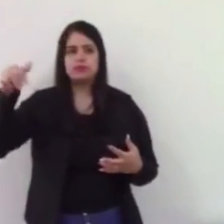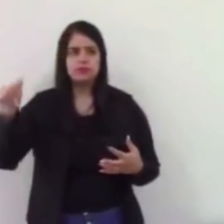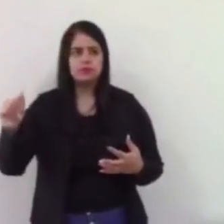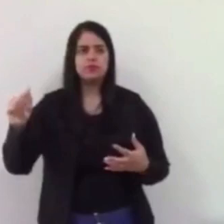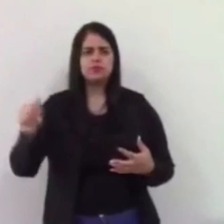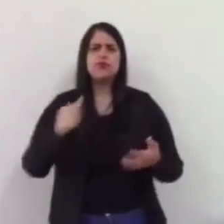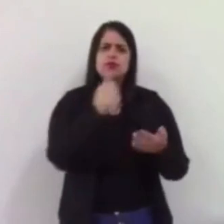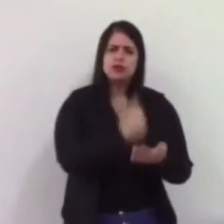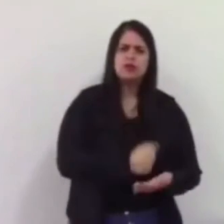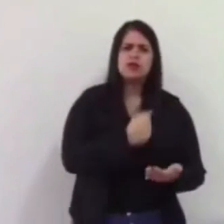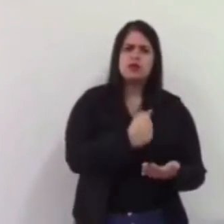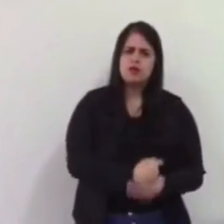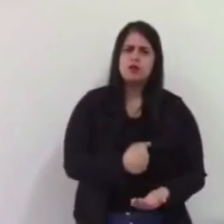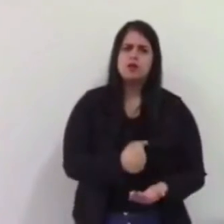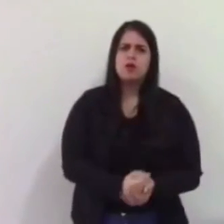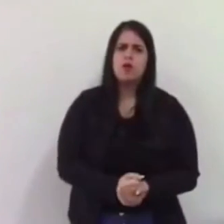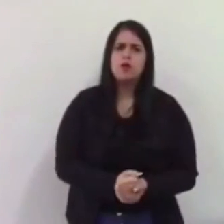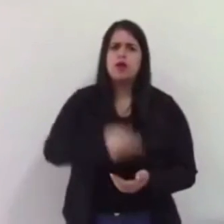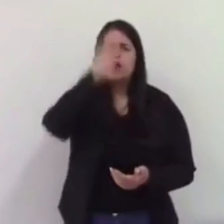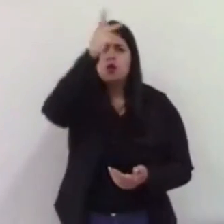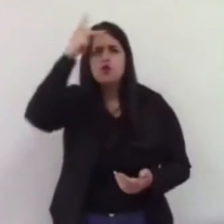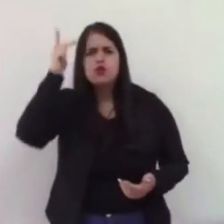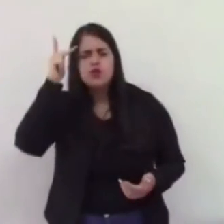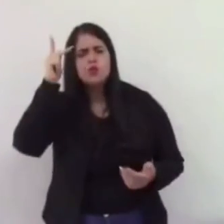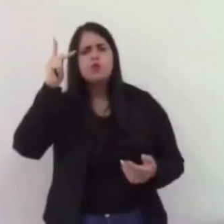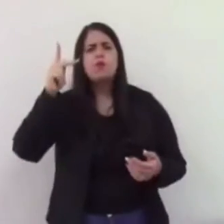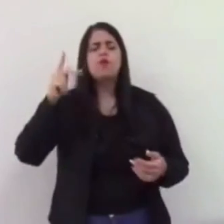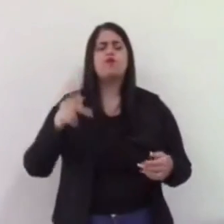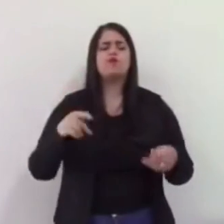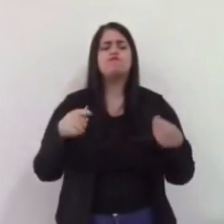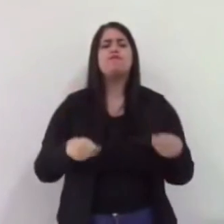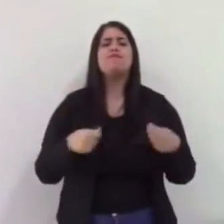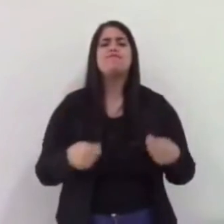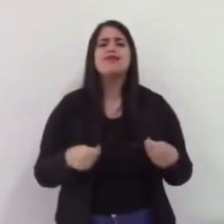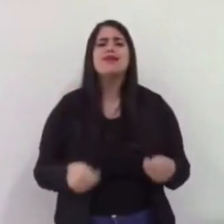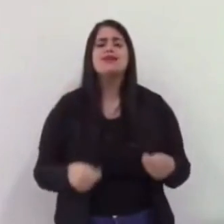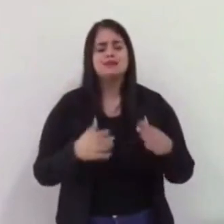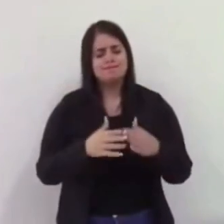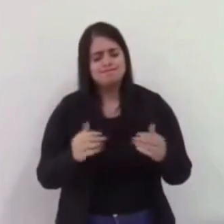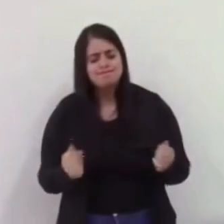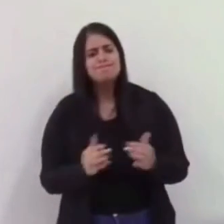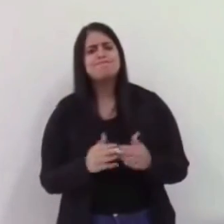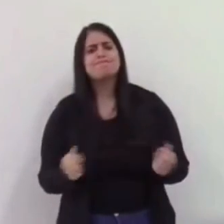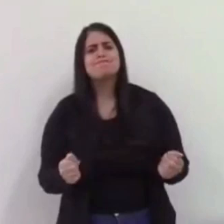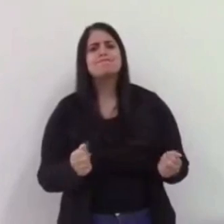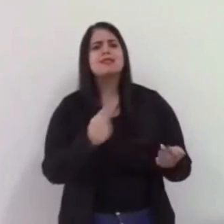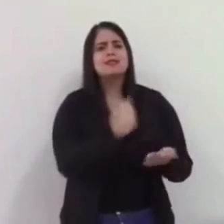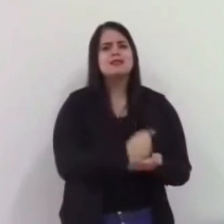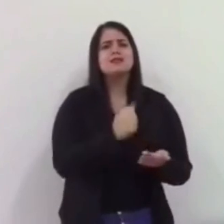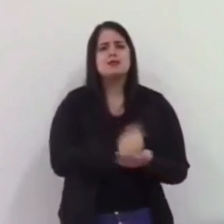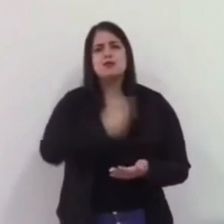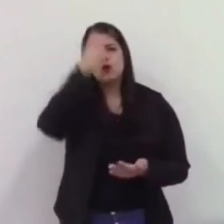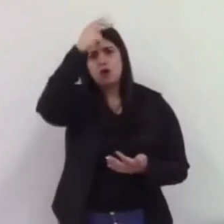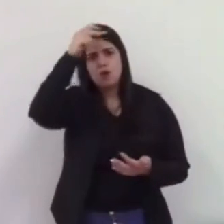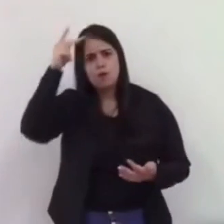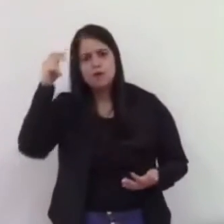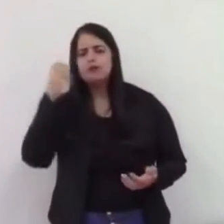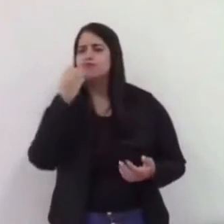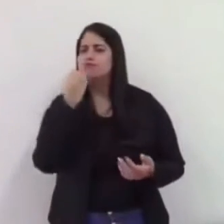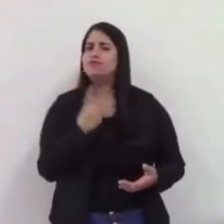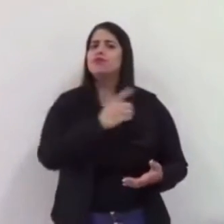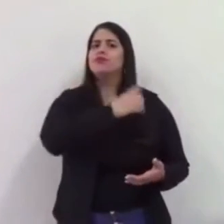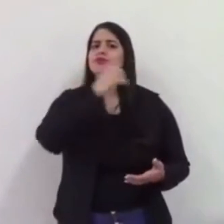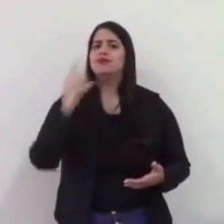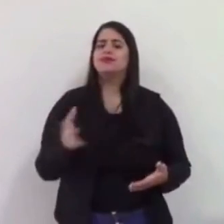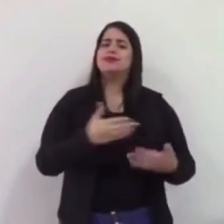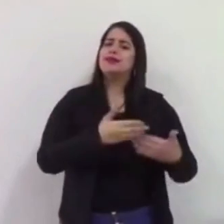cobrar as necessidades, que o povo pede a gente. Quando o povo pede, a gente tem que cobrar o prefeito. Quero dar um bom dia a todos,